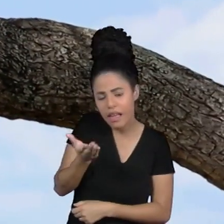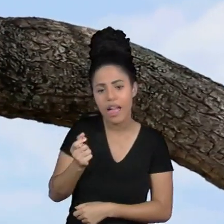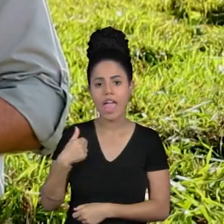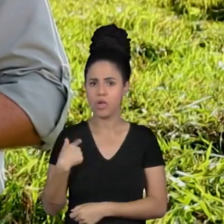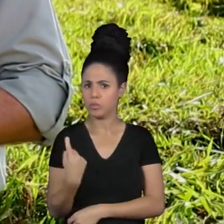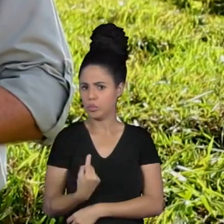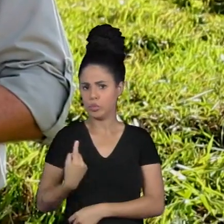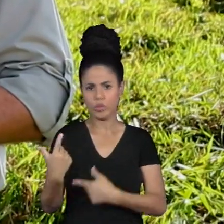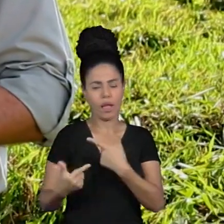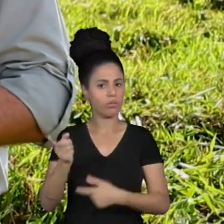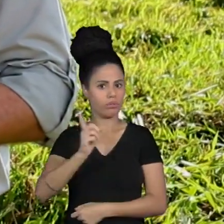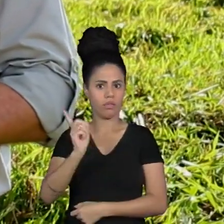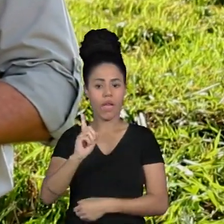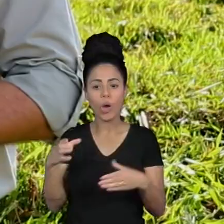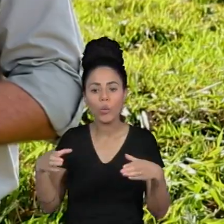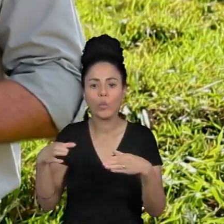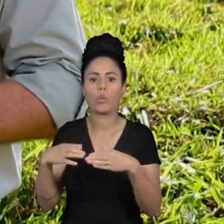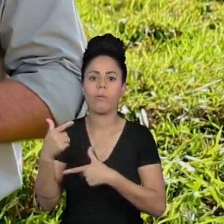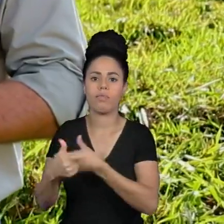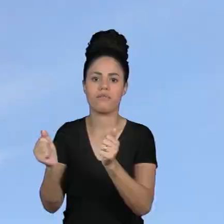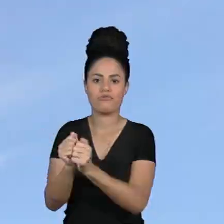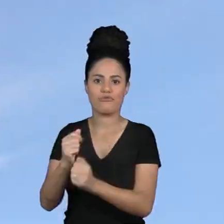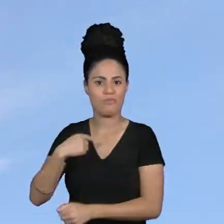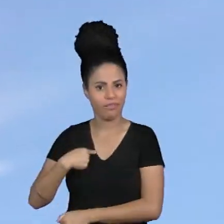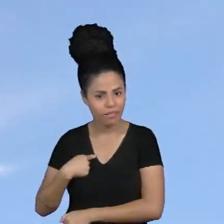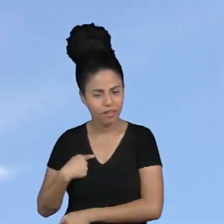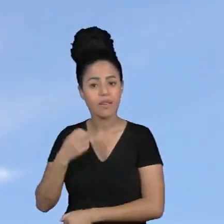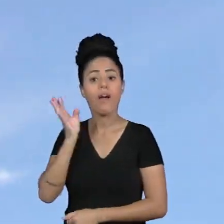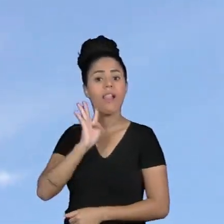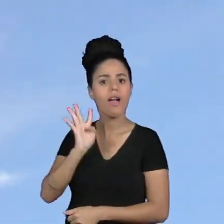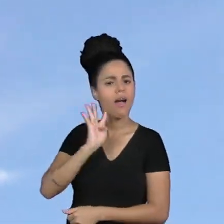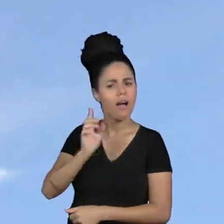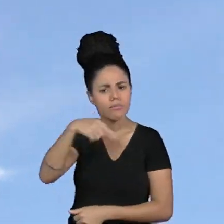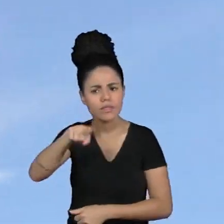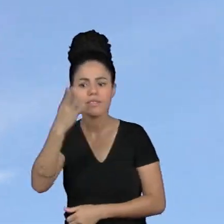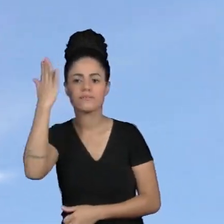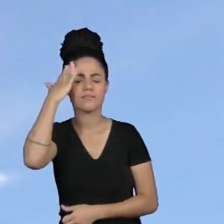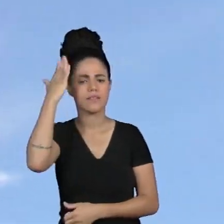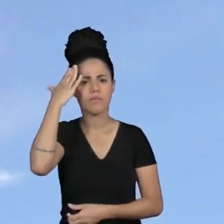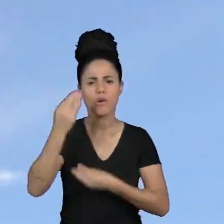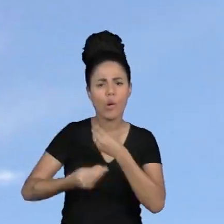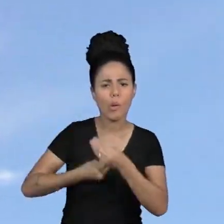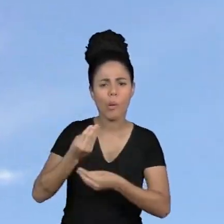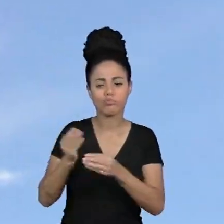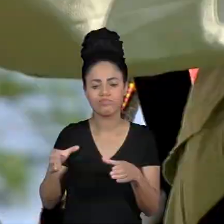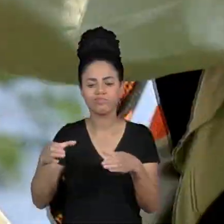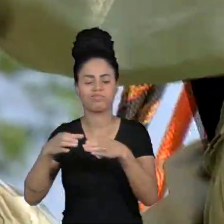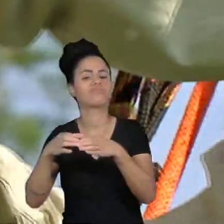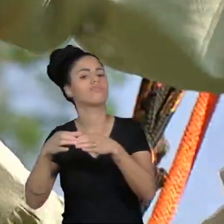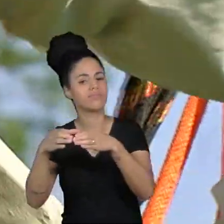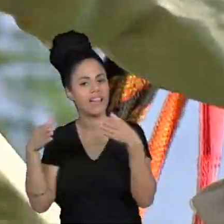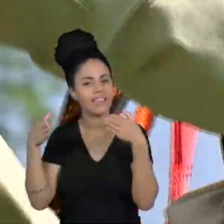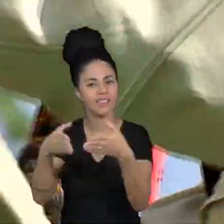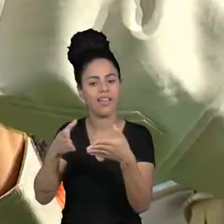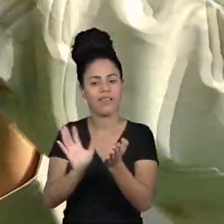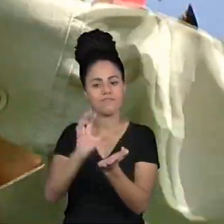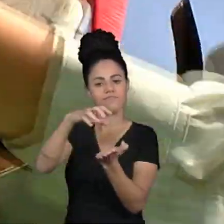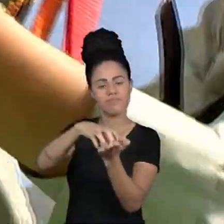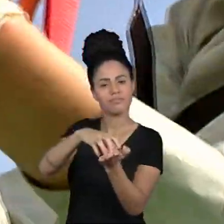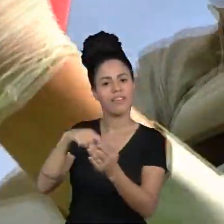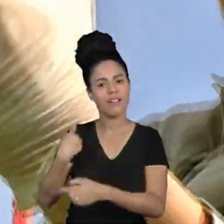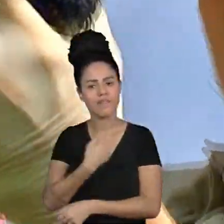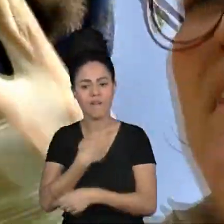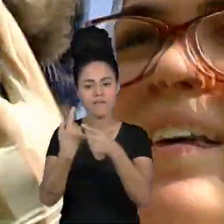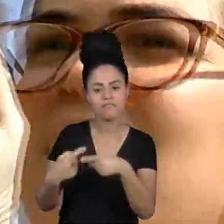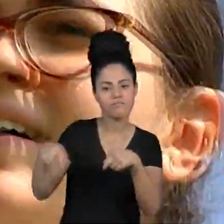sozinha eu trabalho em equipe Então isso pra mim é legal ter reconhecimento dos pares mas pra nossa equipe pra nossa instituição pros nossos